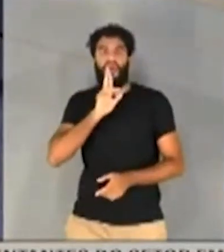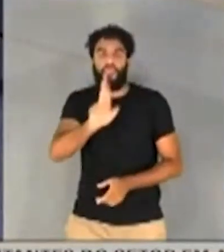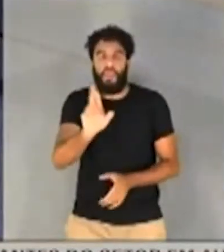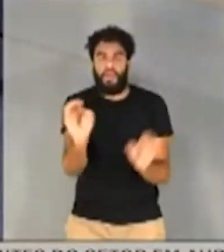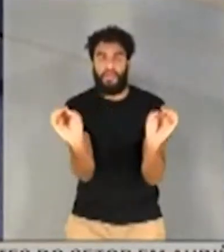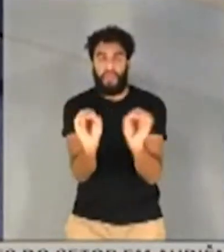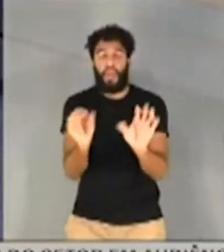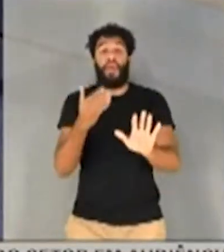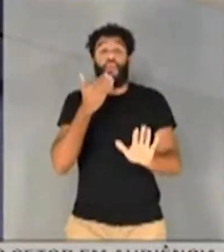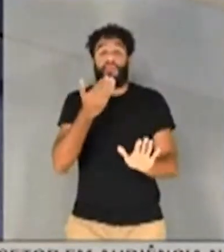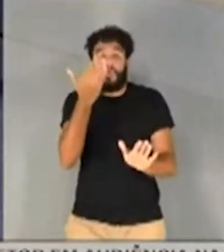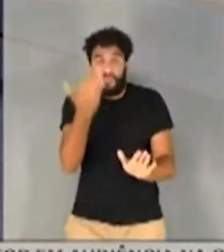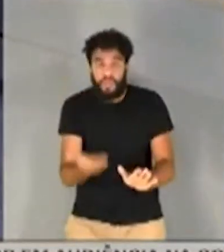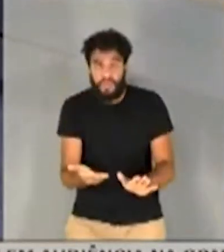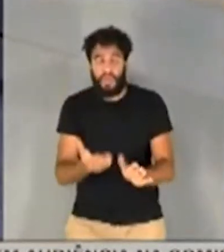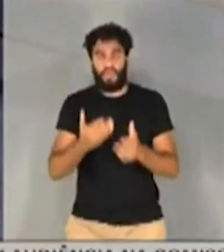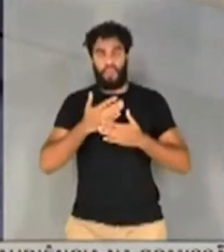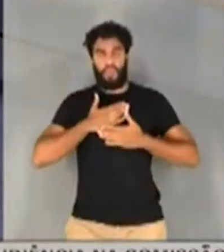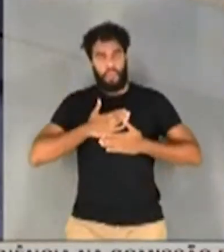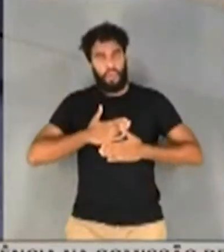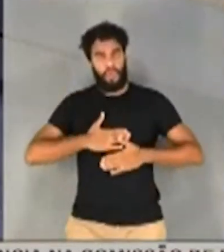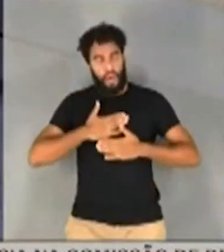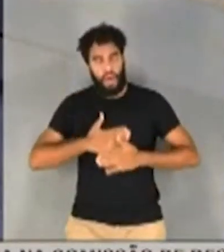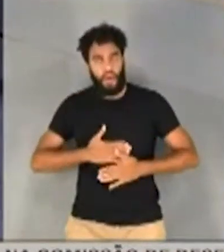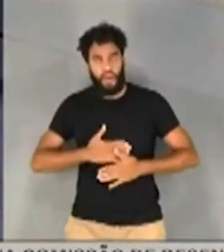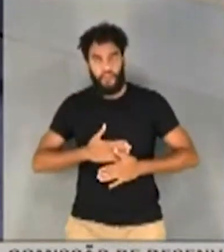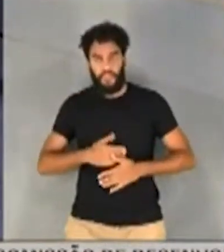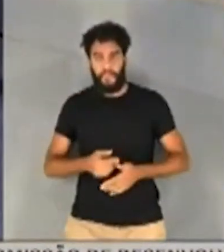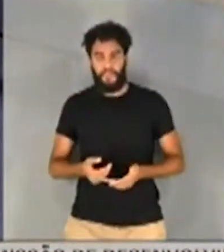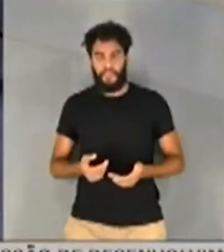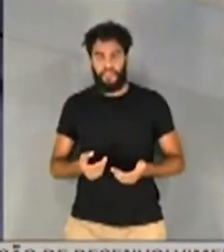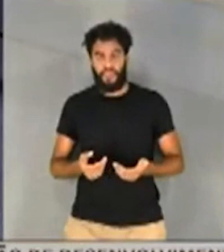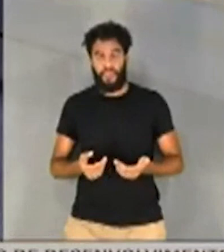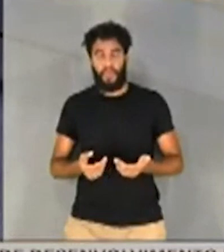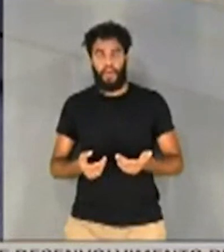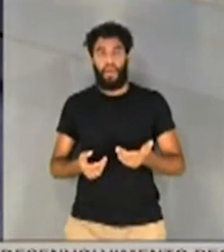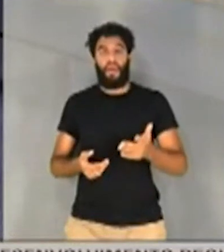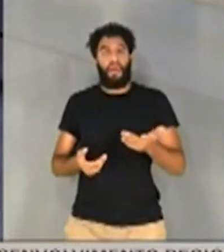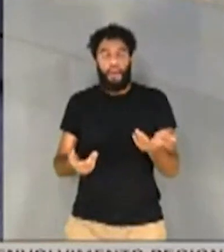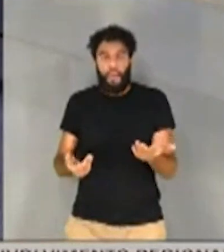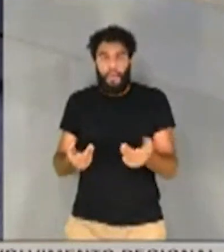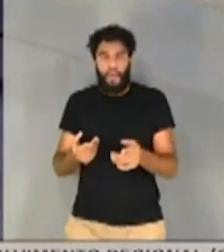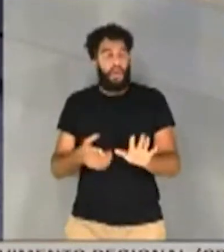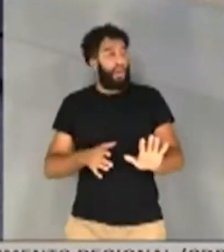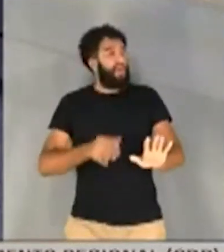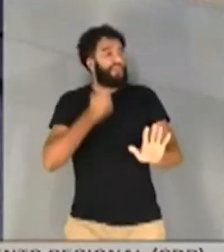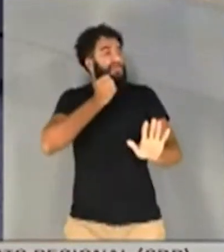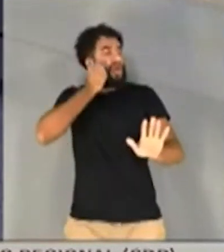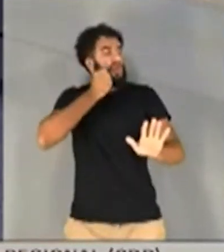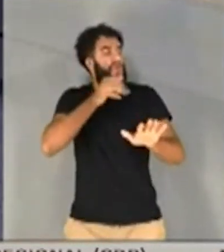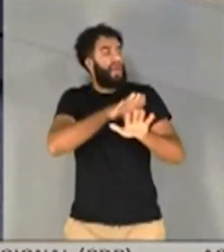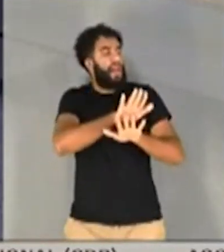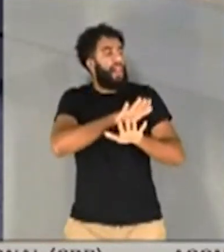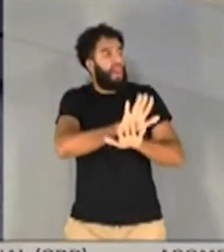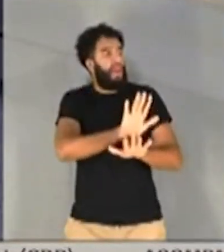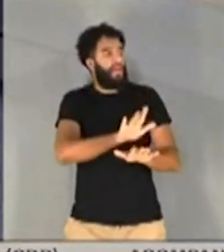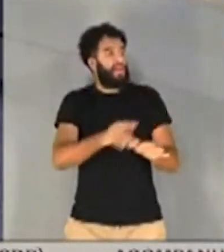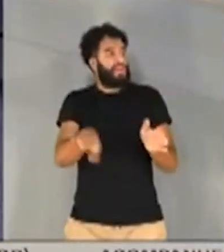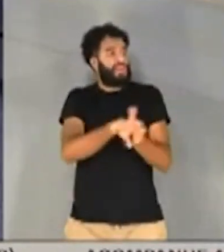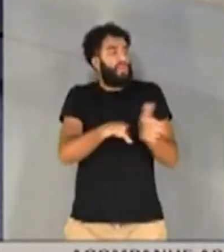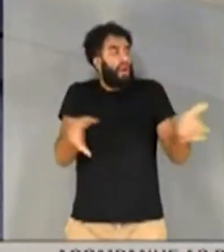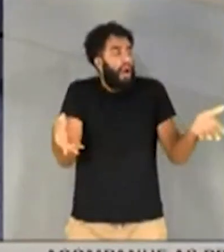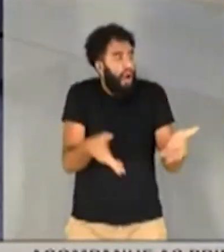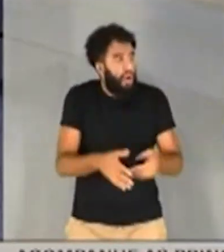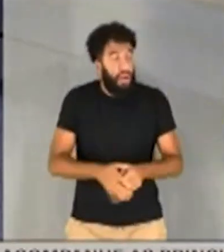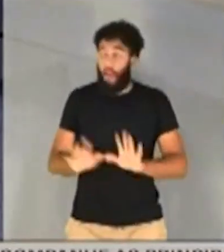vocês, assim, que a gente tenha um grau de tranquilidade... Não, senadora Leira, Porque existe uma ansiedade muito grande... você chegou agora. Você chegou agora. Você